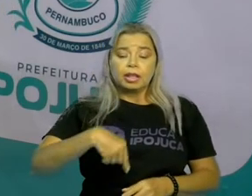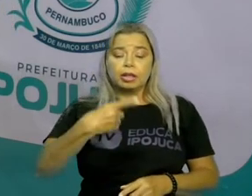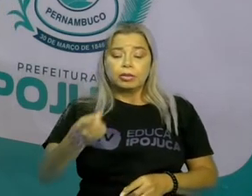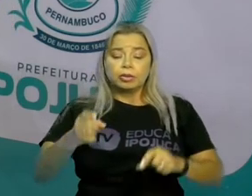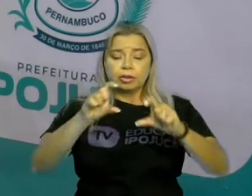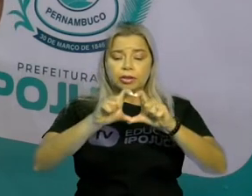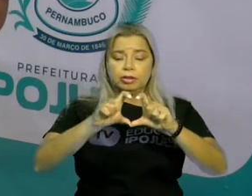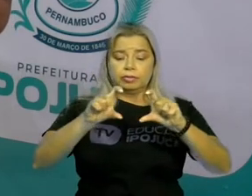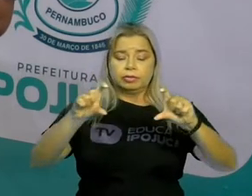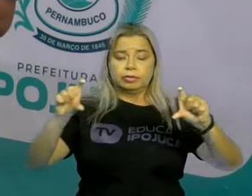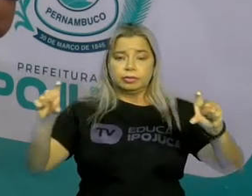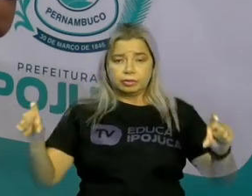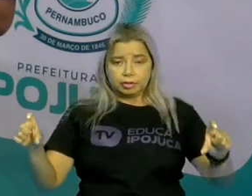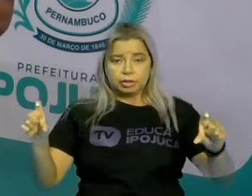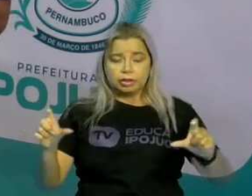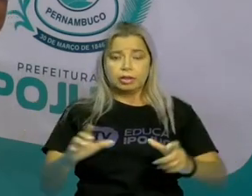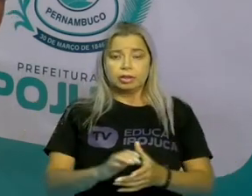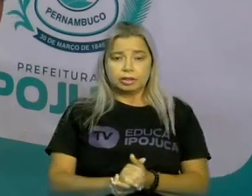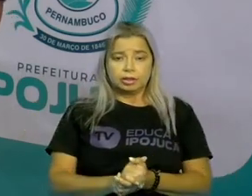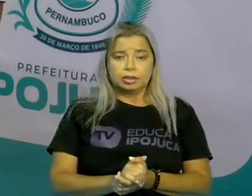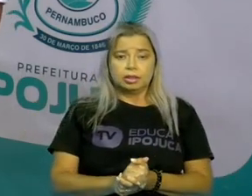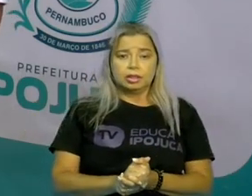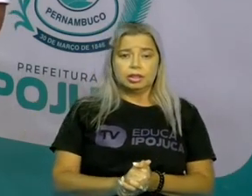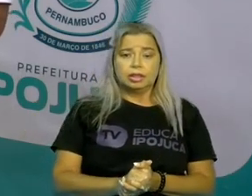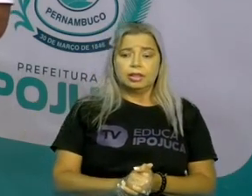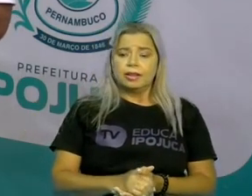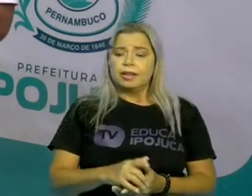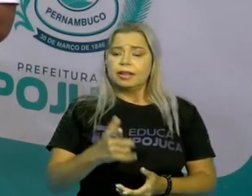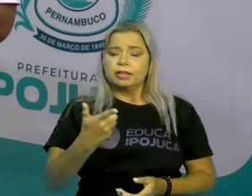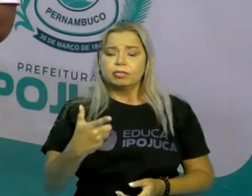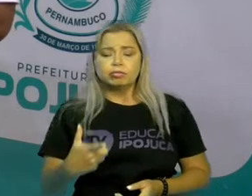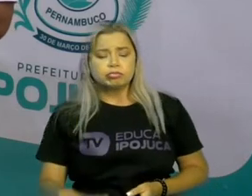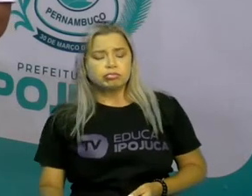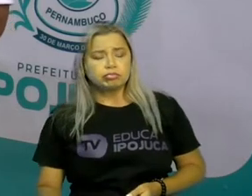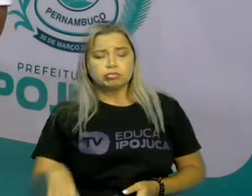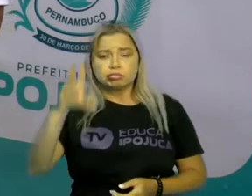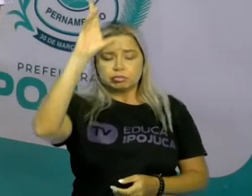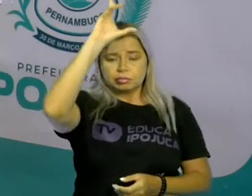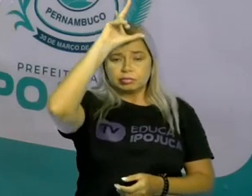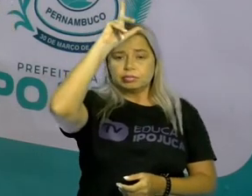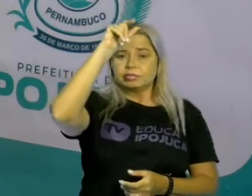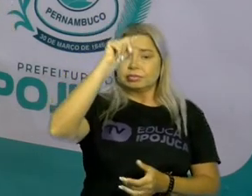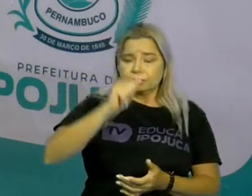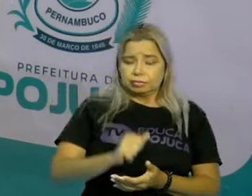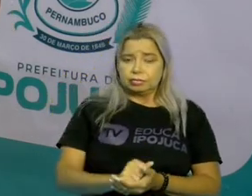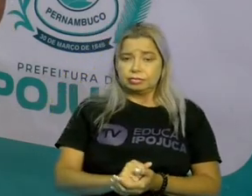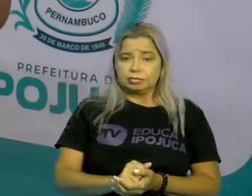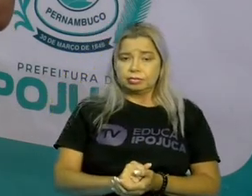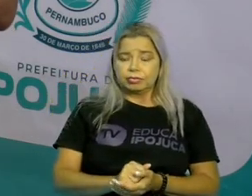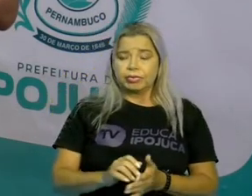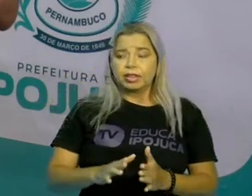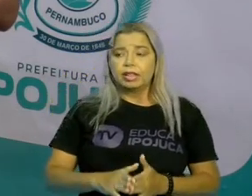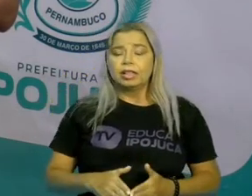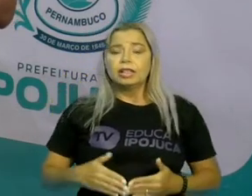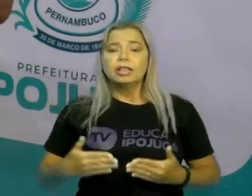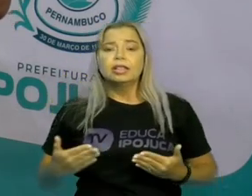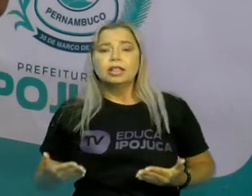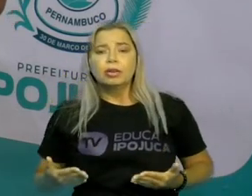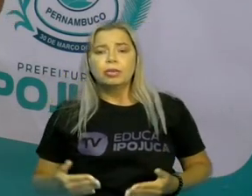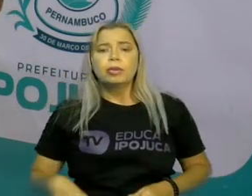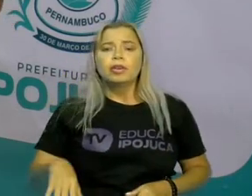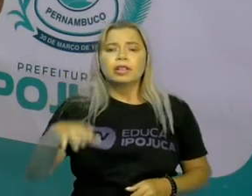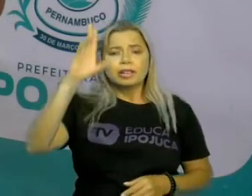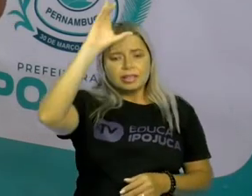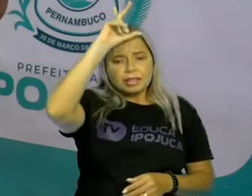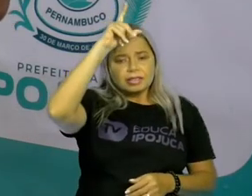galinha. Não há galinha nenhuma na cesta. Galinha, ela deveria estar com a